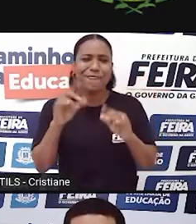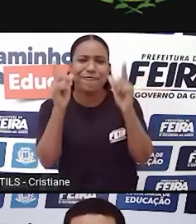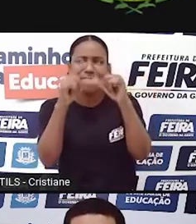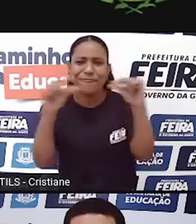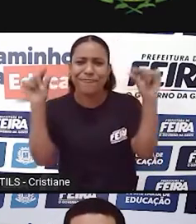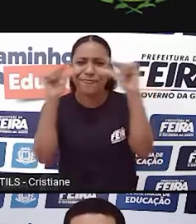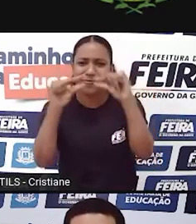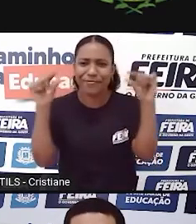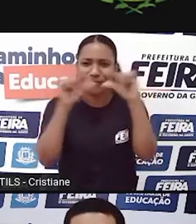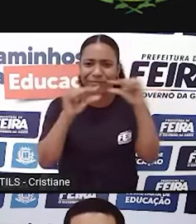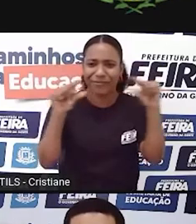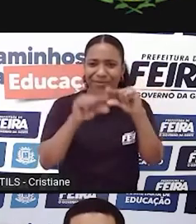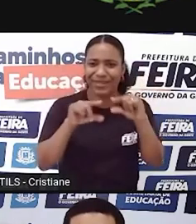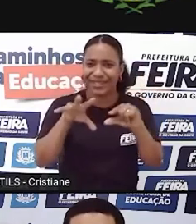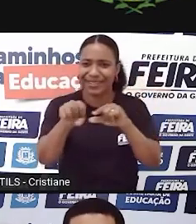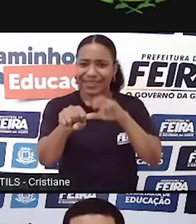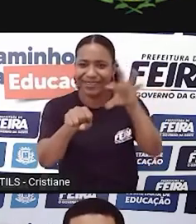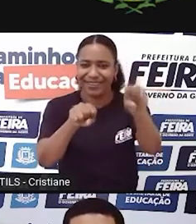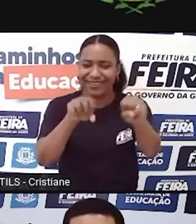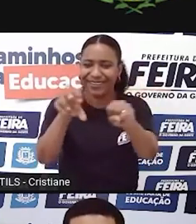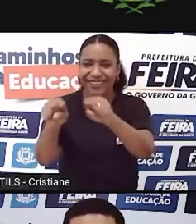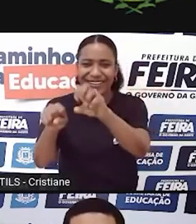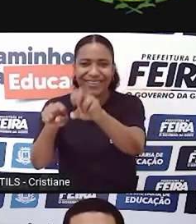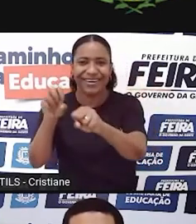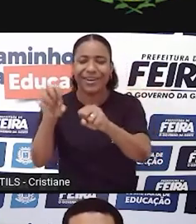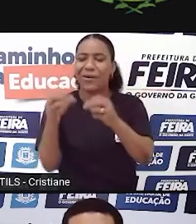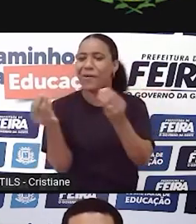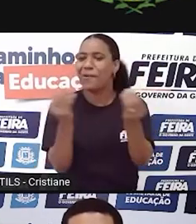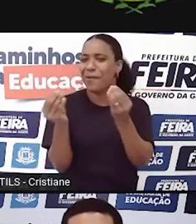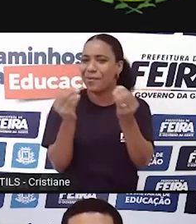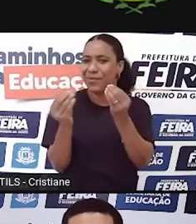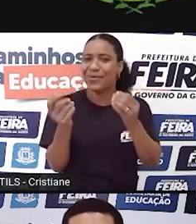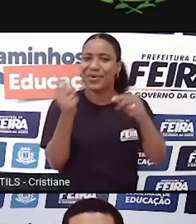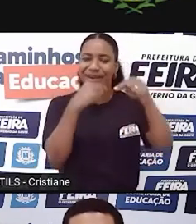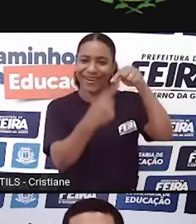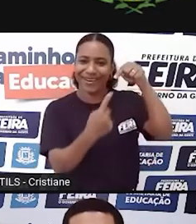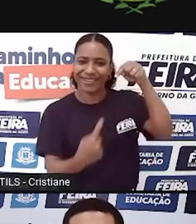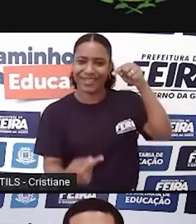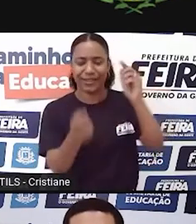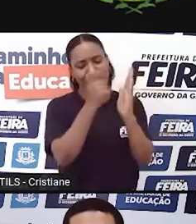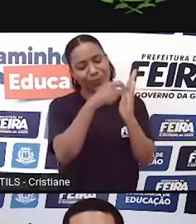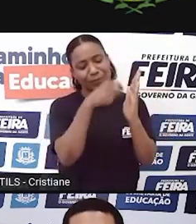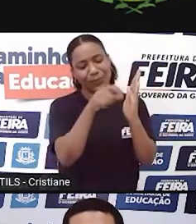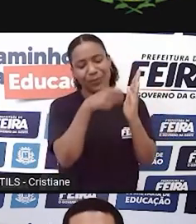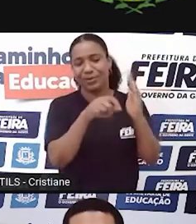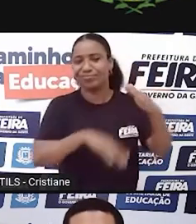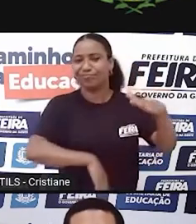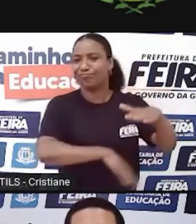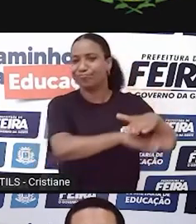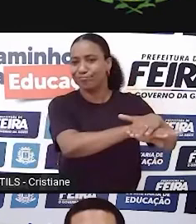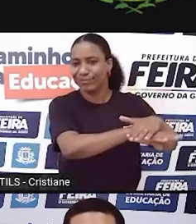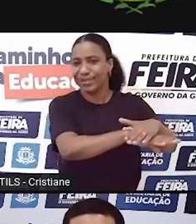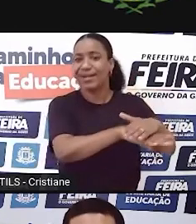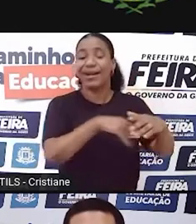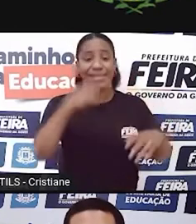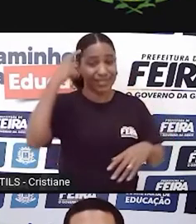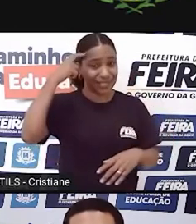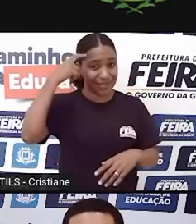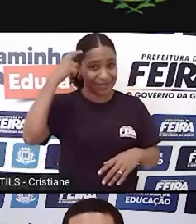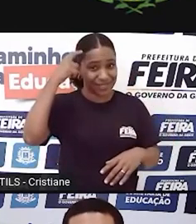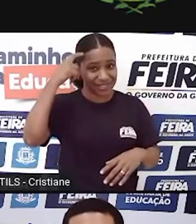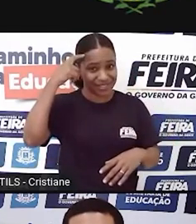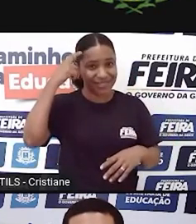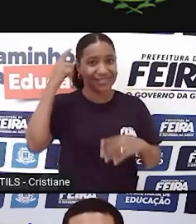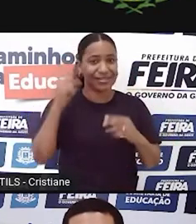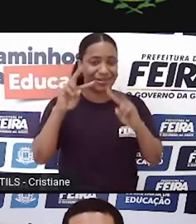escrevia, rabiscava nos cadernos, né? Estavam lá nas gavetas, nas gavetas da memória. E aí eu